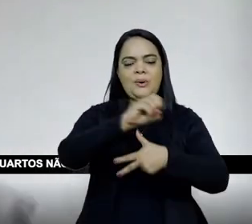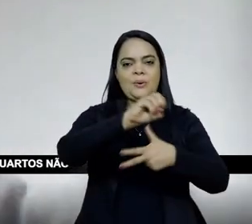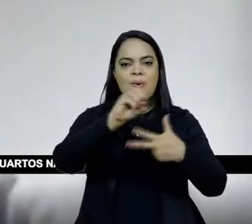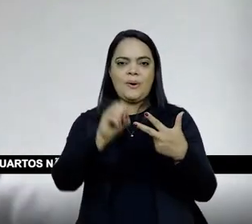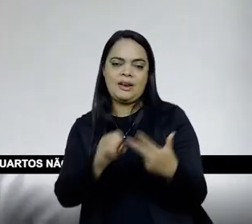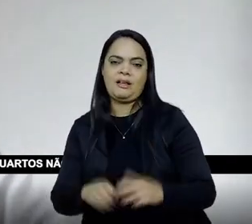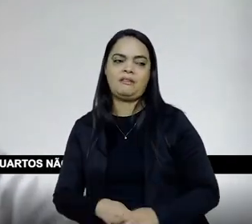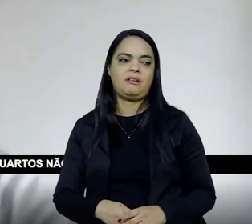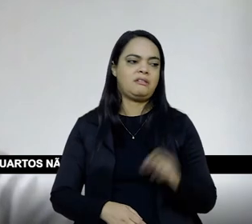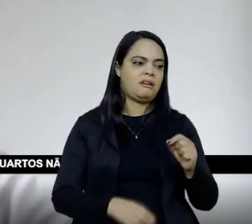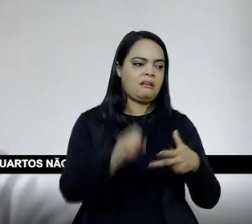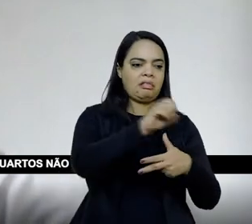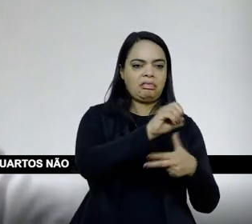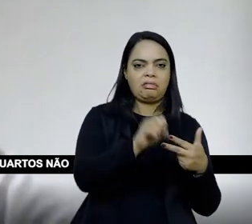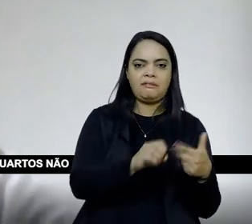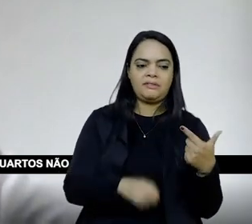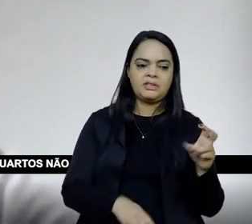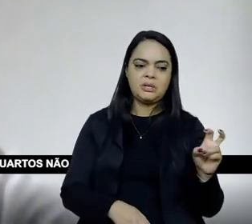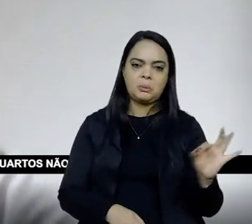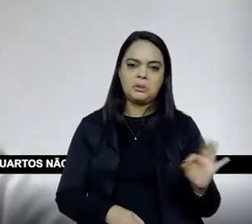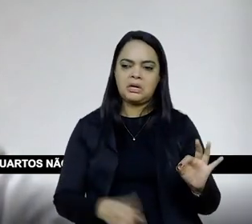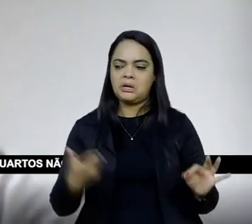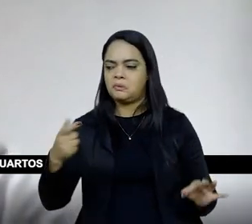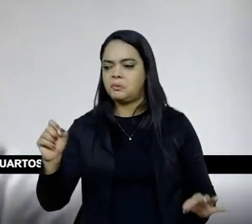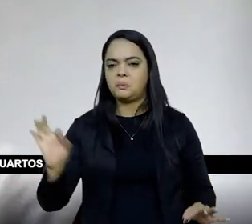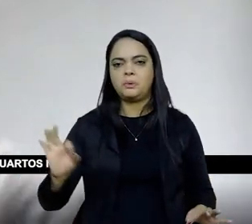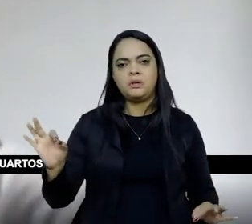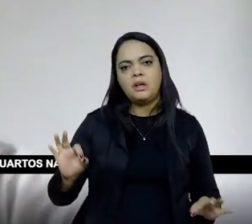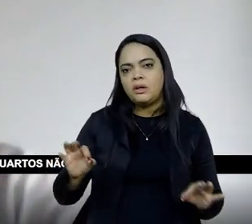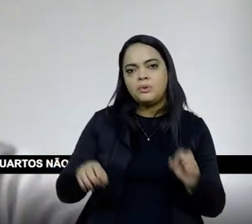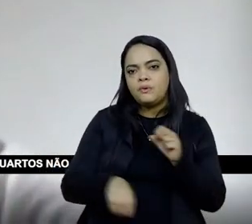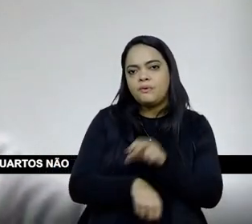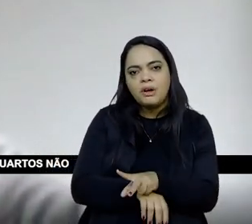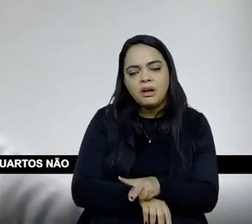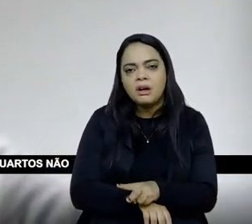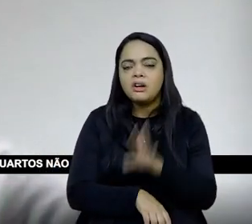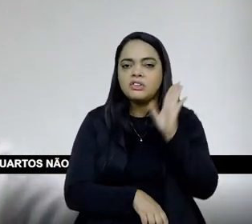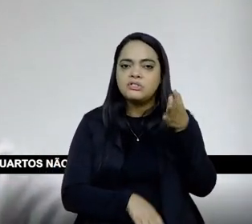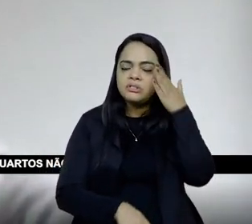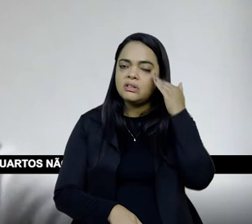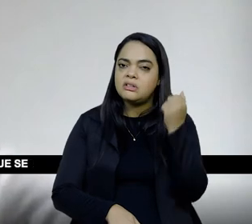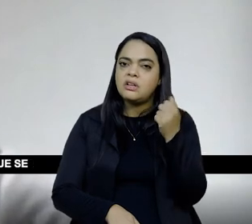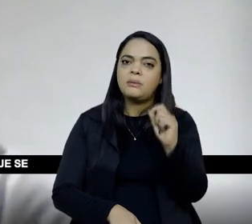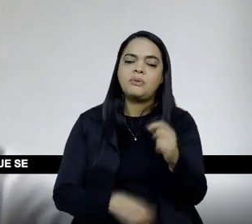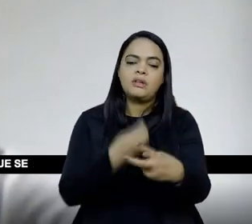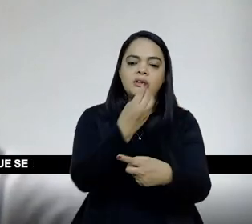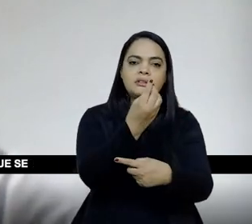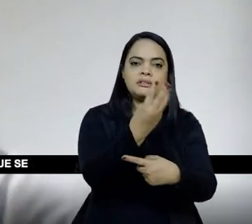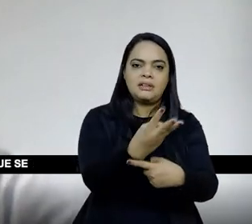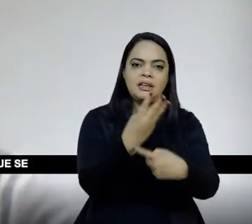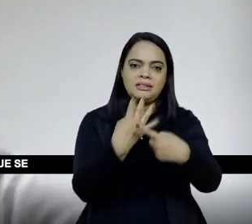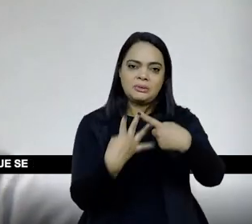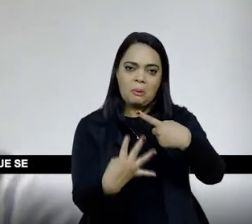20%, 25% de vagas, ou seja, você já sabe de antemão que três quartos não entrarão na